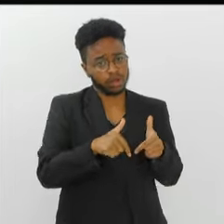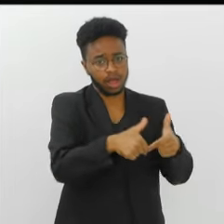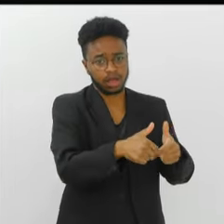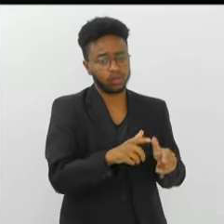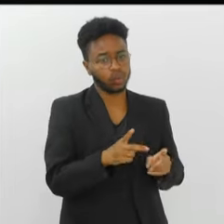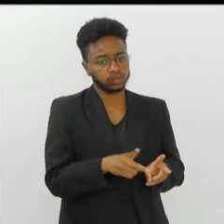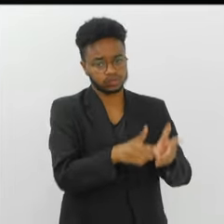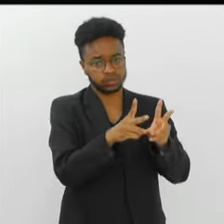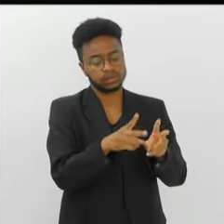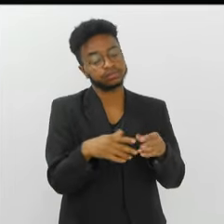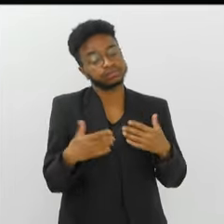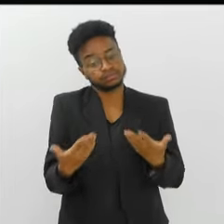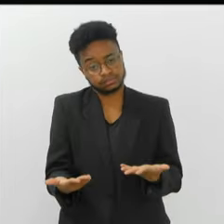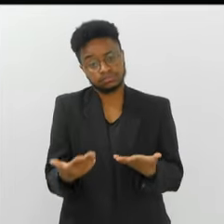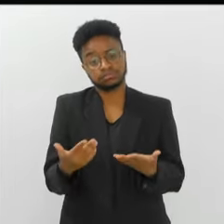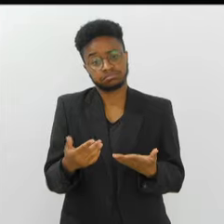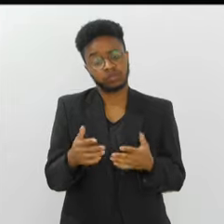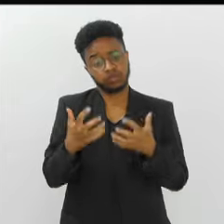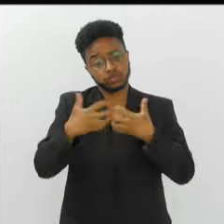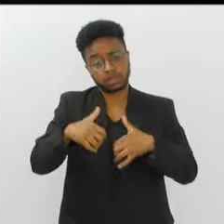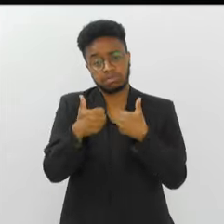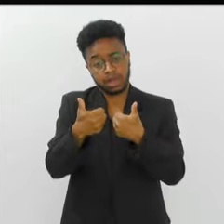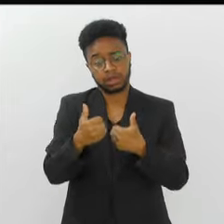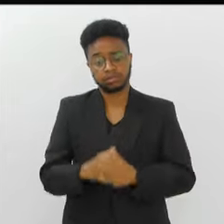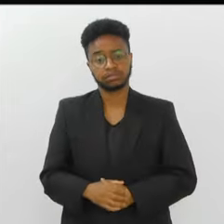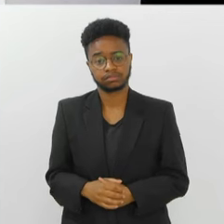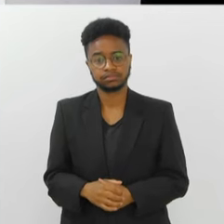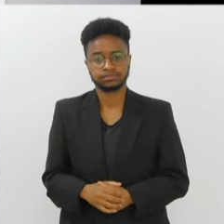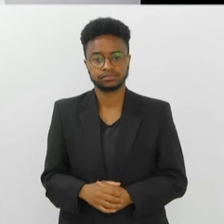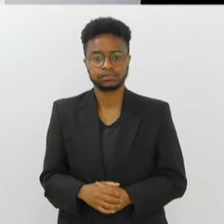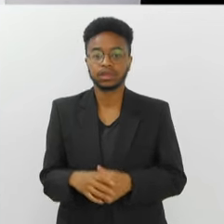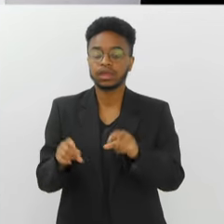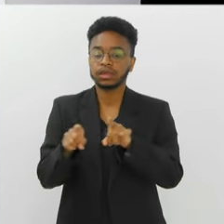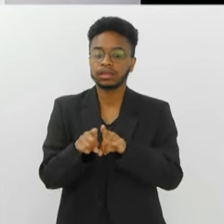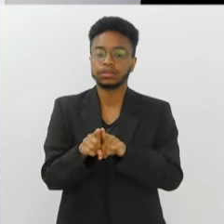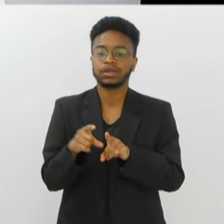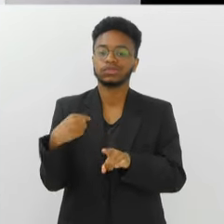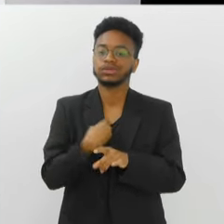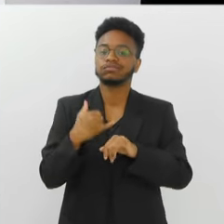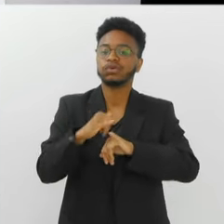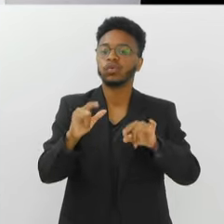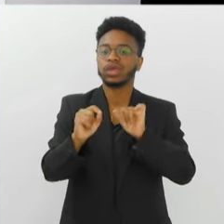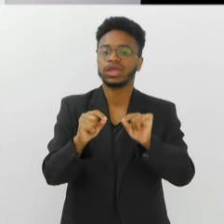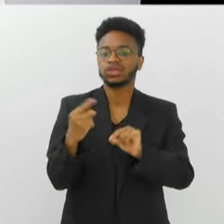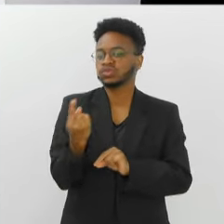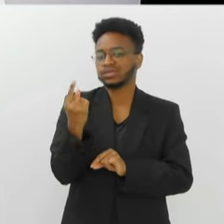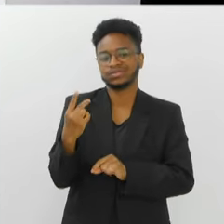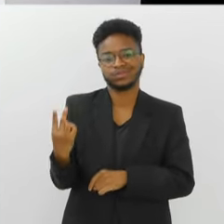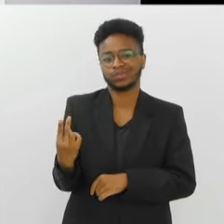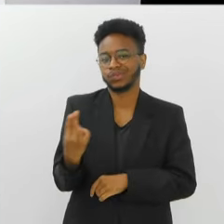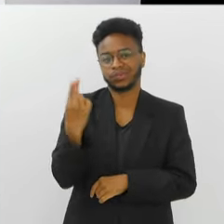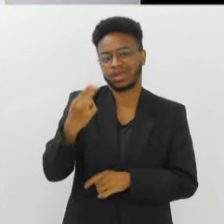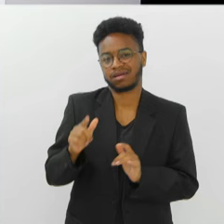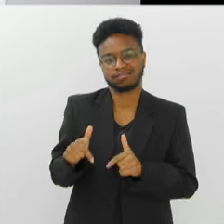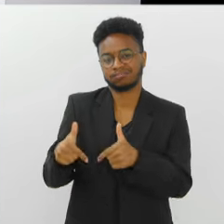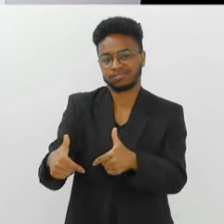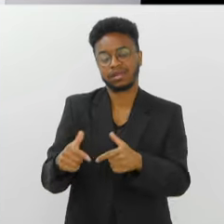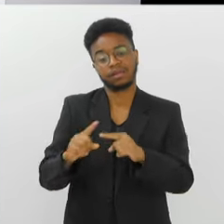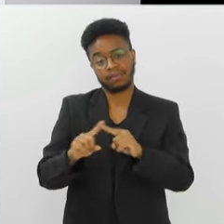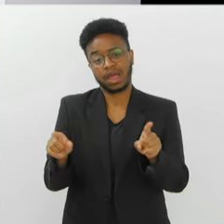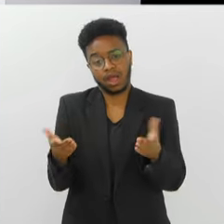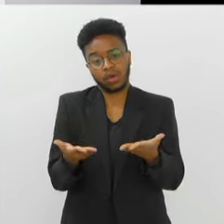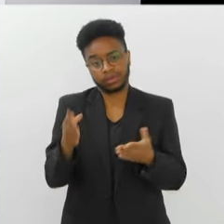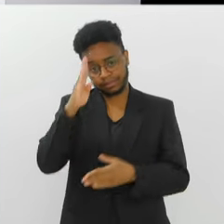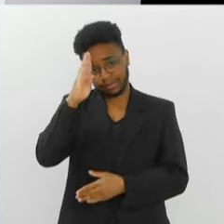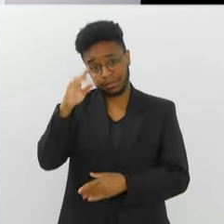dos projetos, dos processos. importante isso. Então, tem caminhado muito bem por isso. É o que a gente sempre diz, né? Sozinho a gente não chega a lugar nenhum. E agora,